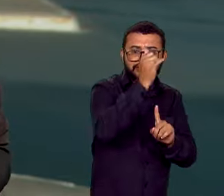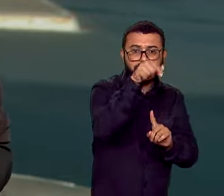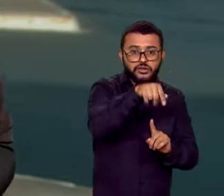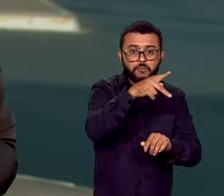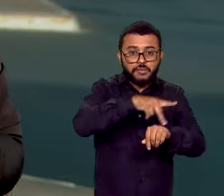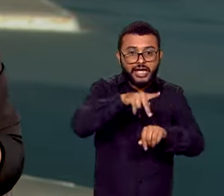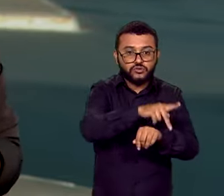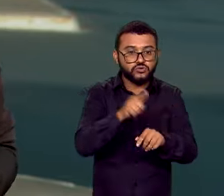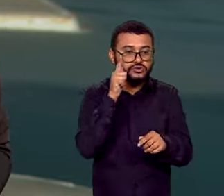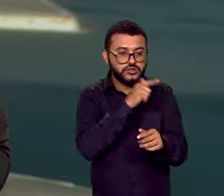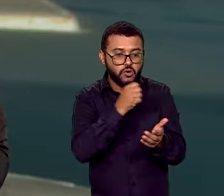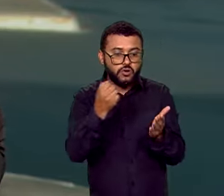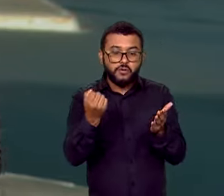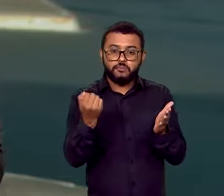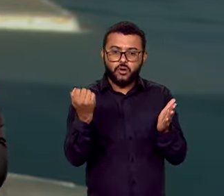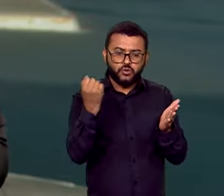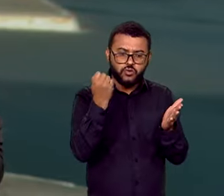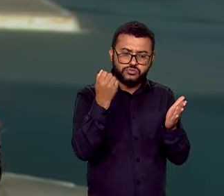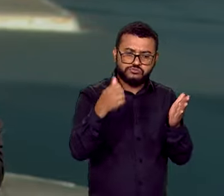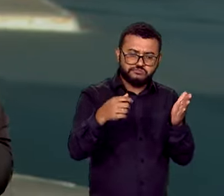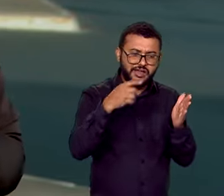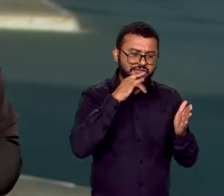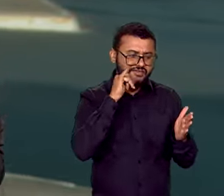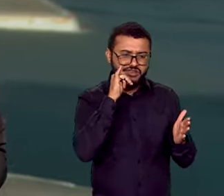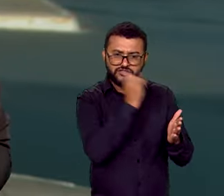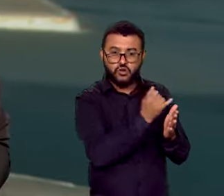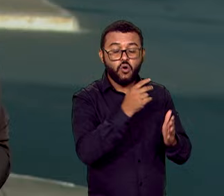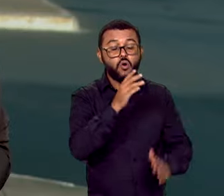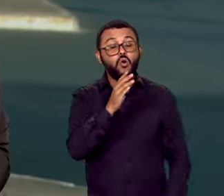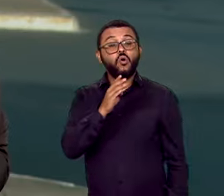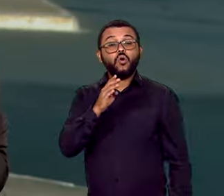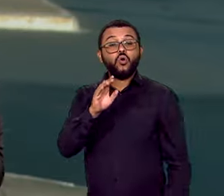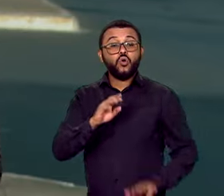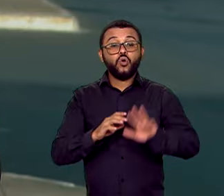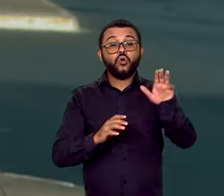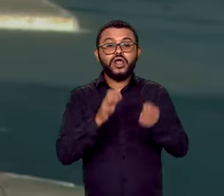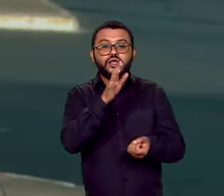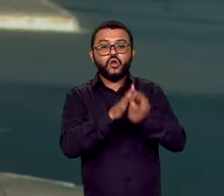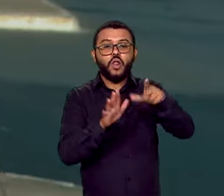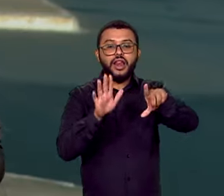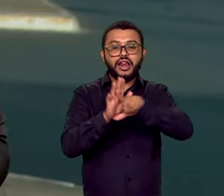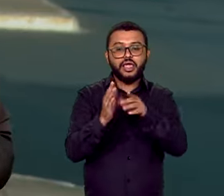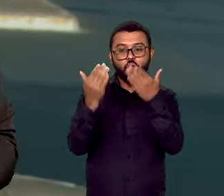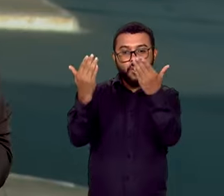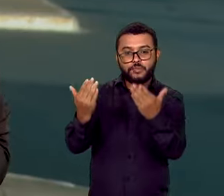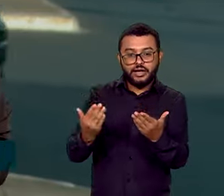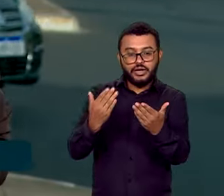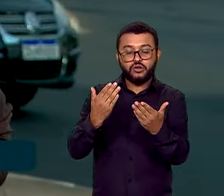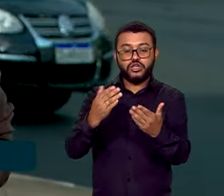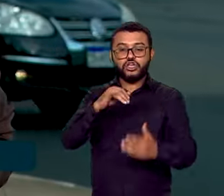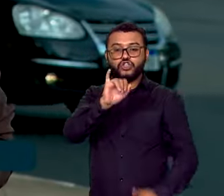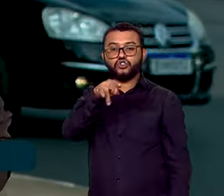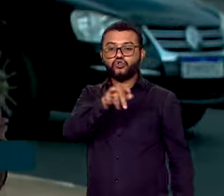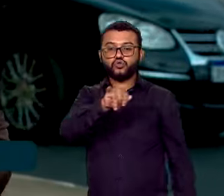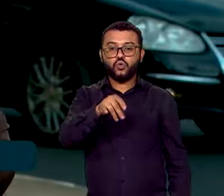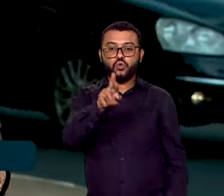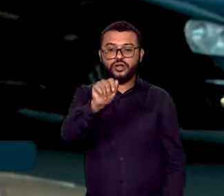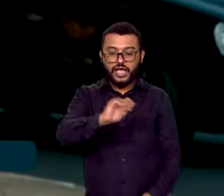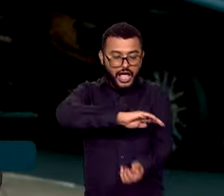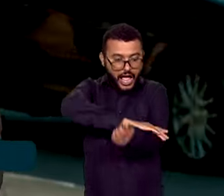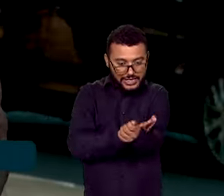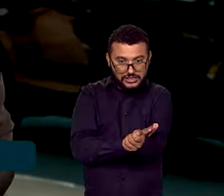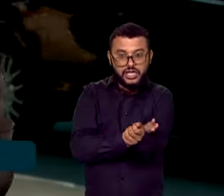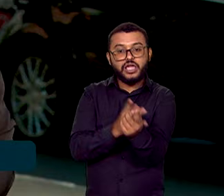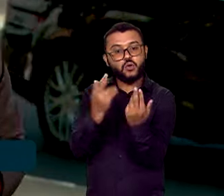país, que registrou queixa depois que o presidente Lula sancionou a lei que equipara o crime de injúria racial ao de